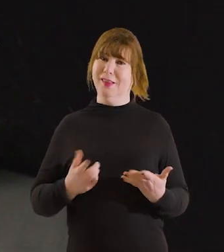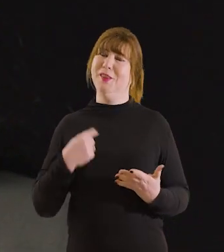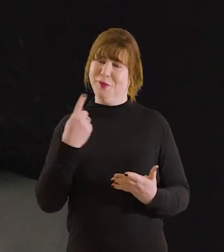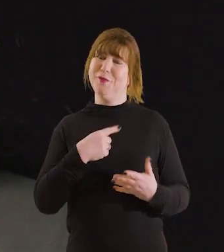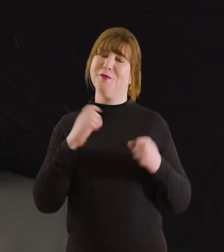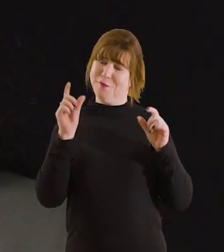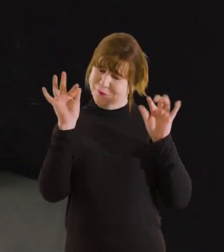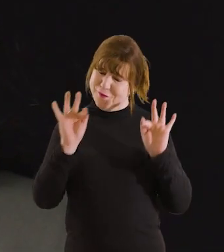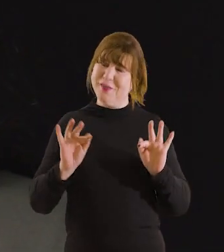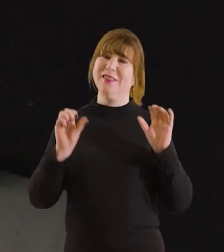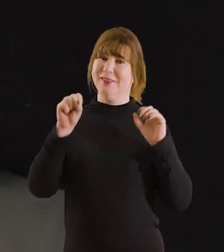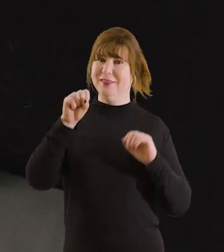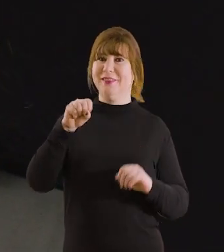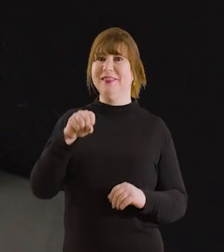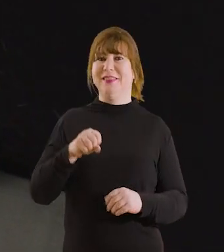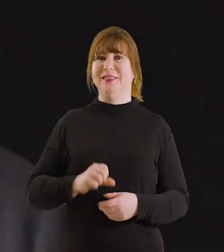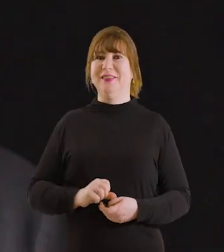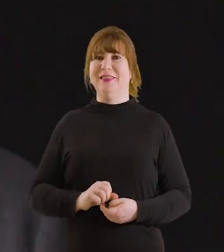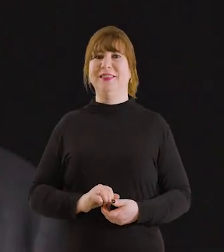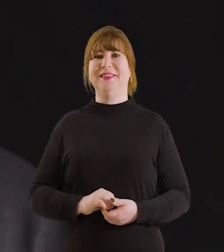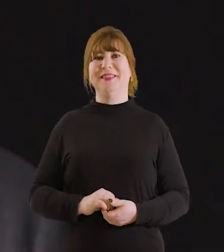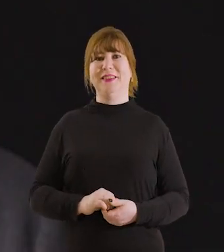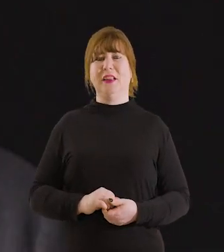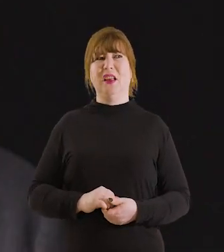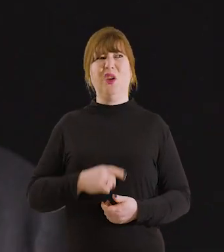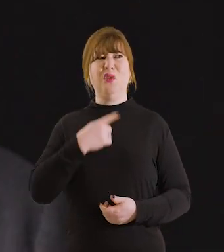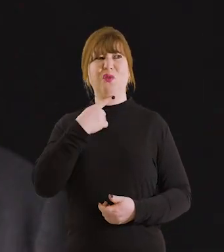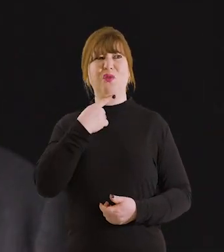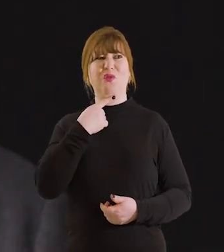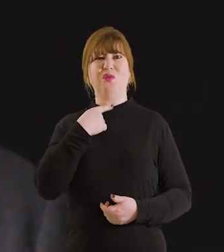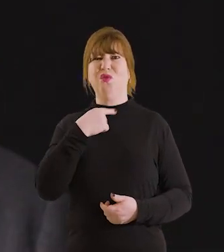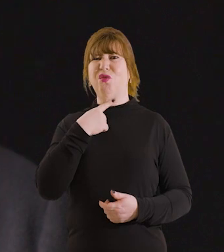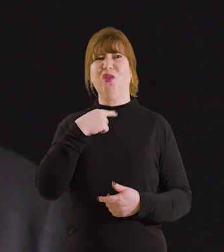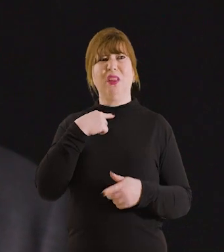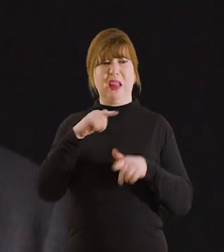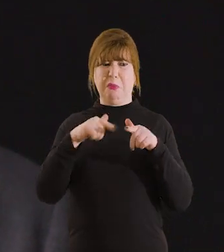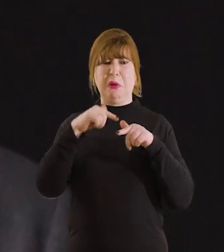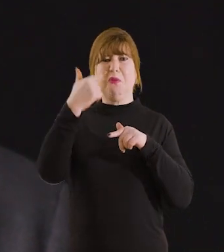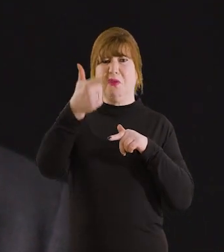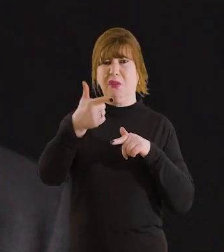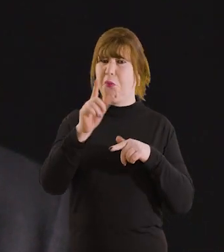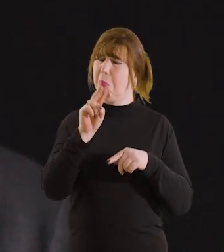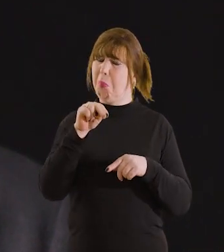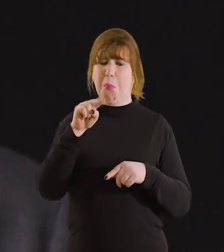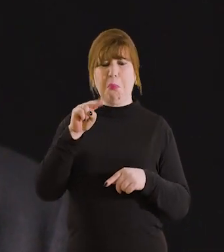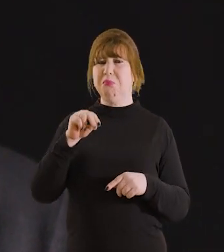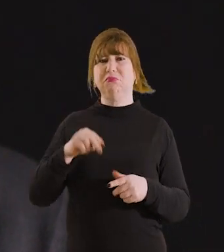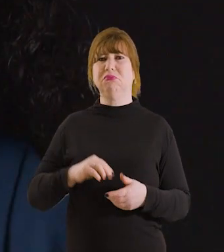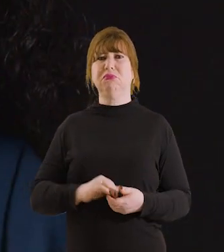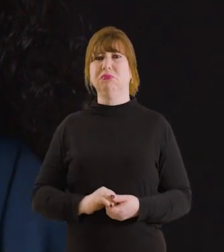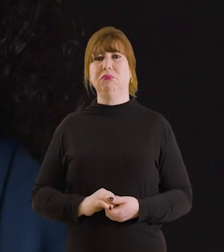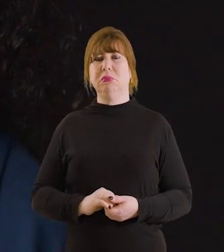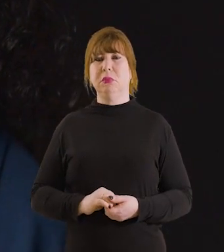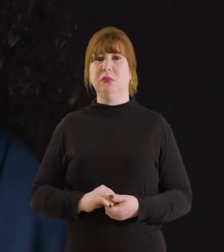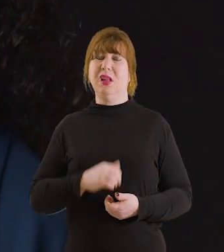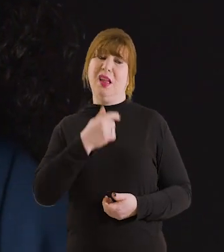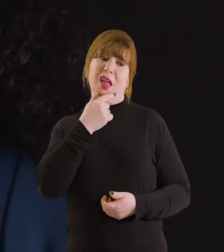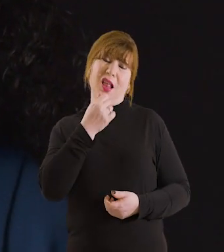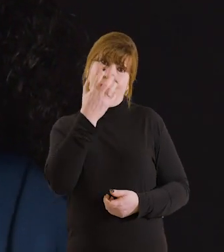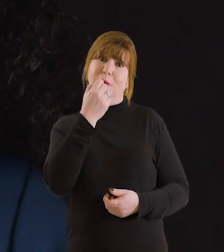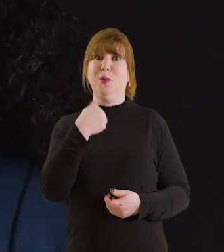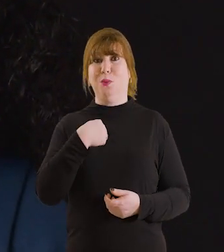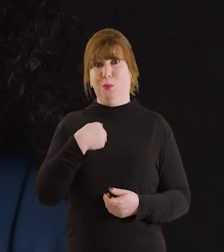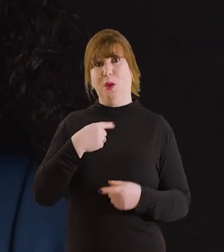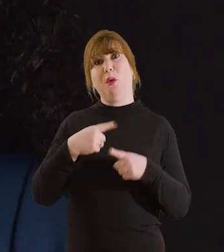Ah, a gente é feliz, sim. Não, eu nunca tive vontade de trabalhar fora. Ele briga